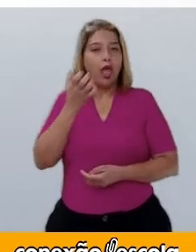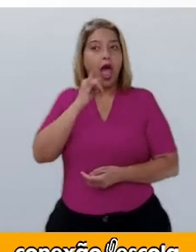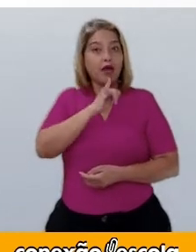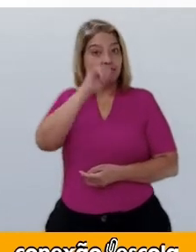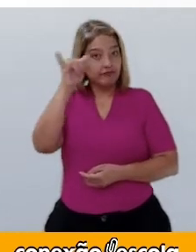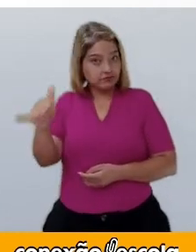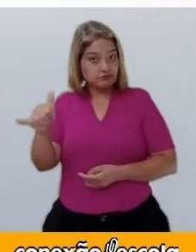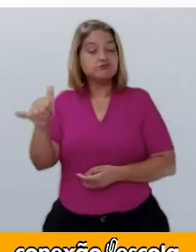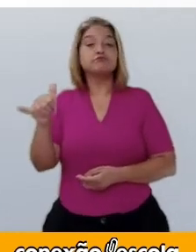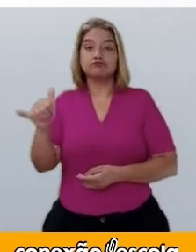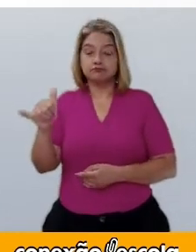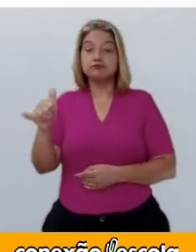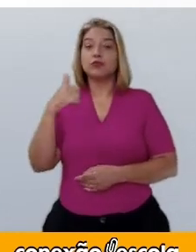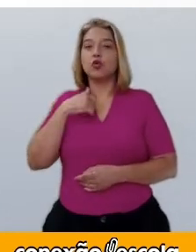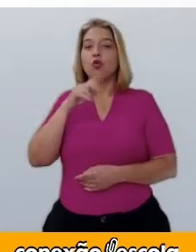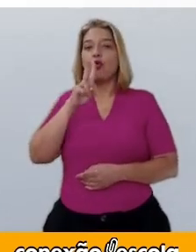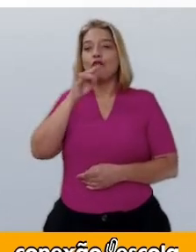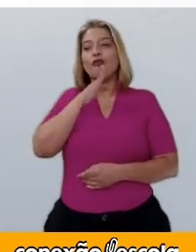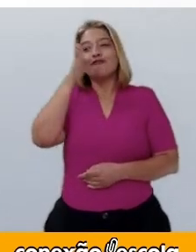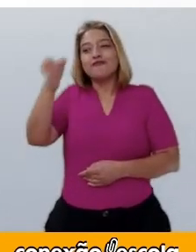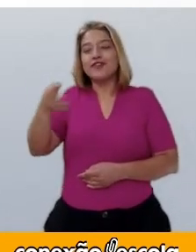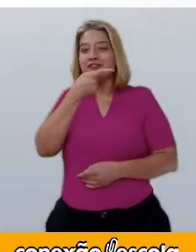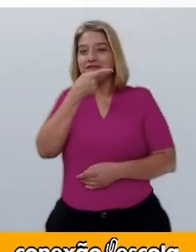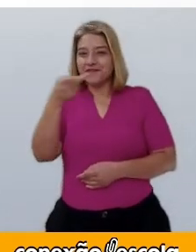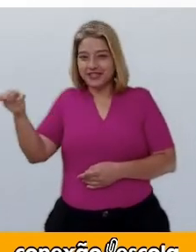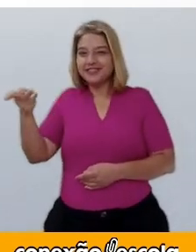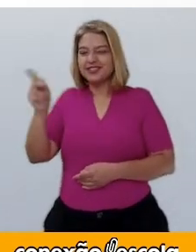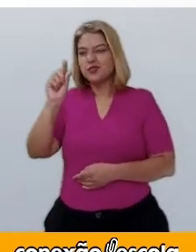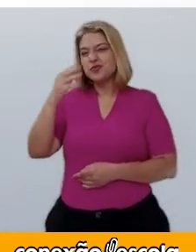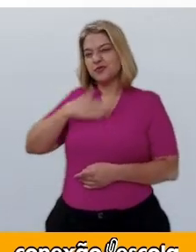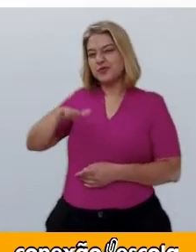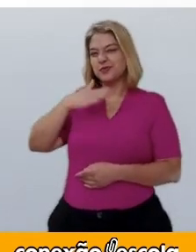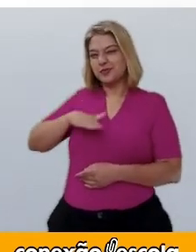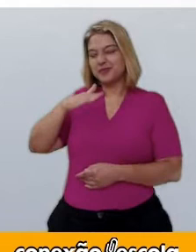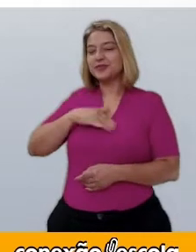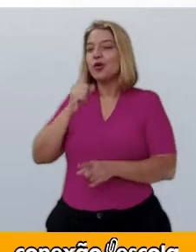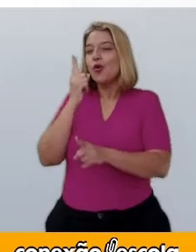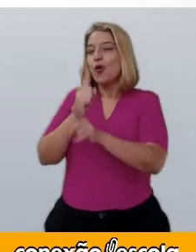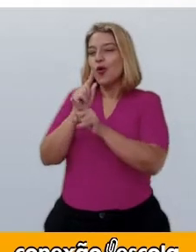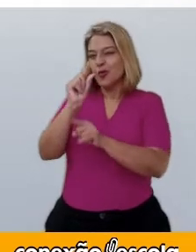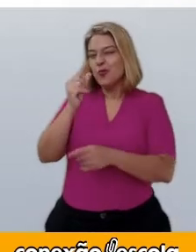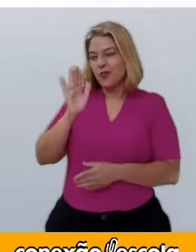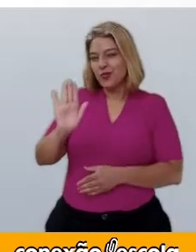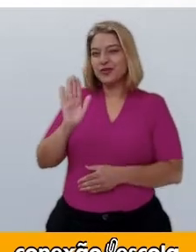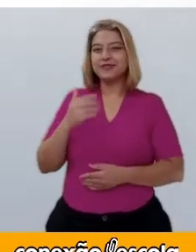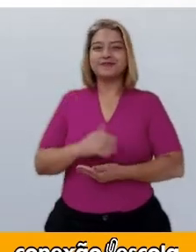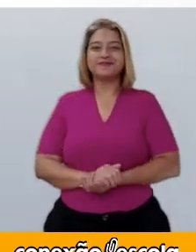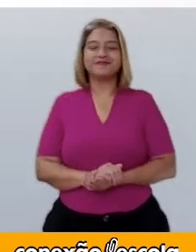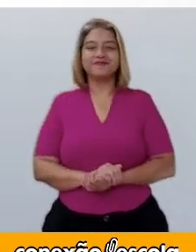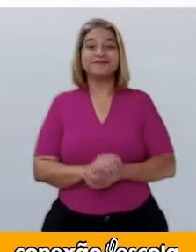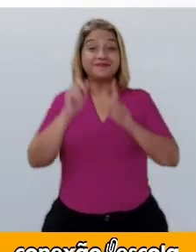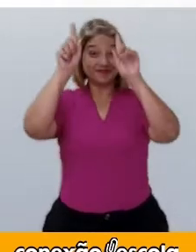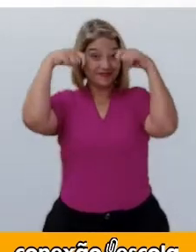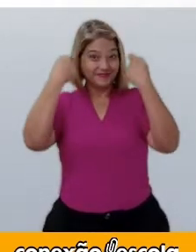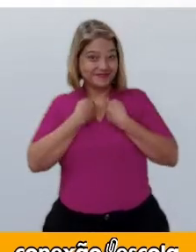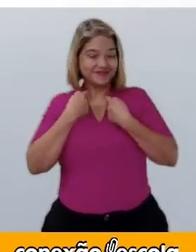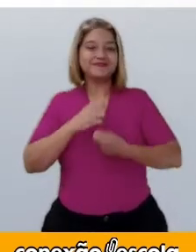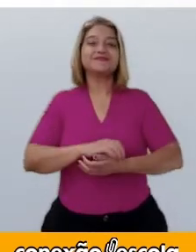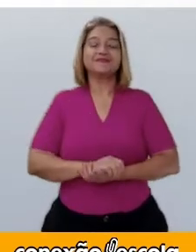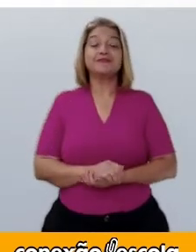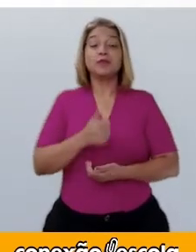te avisar que vou te visitar mais tarde. Até daqui a pouco. Chapeuzinho,